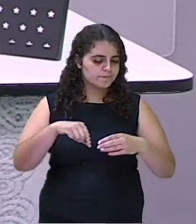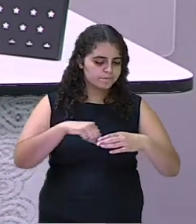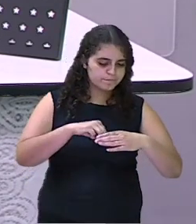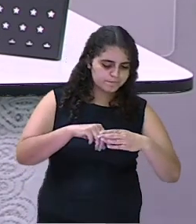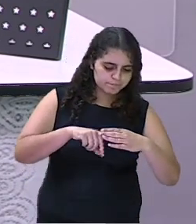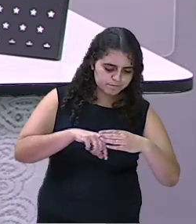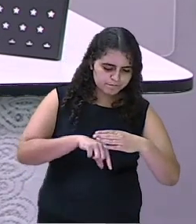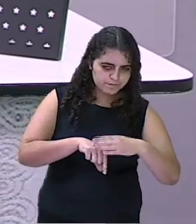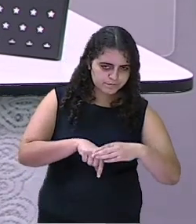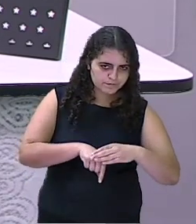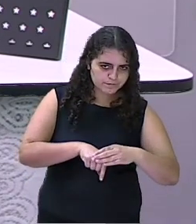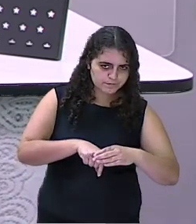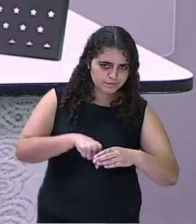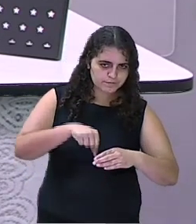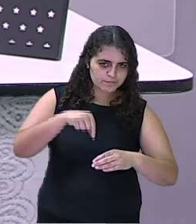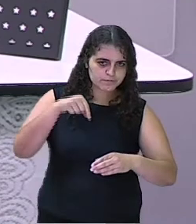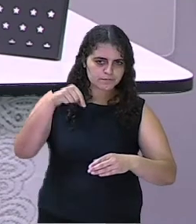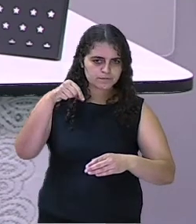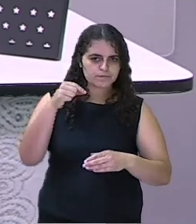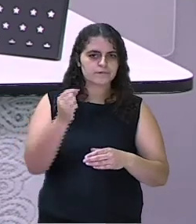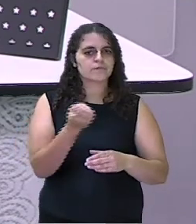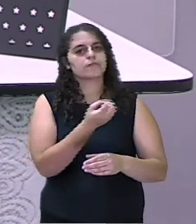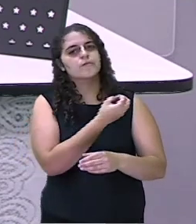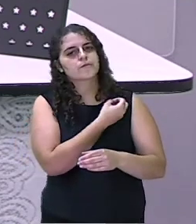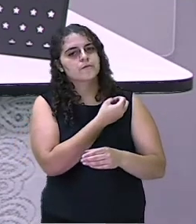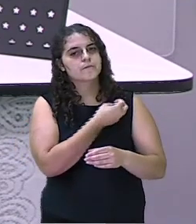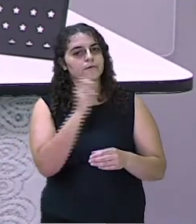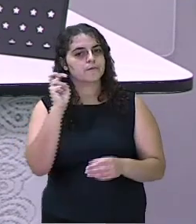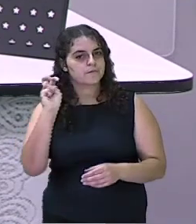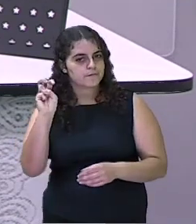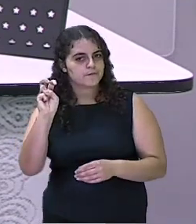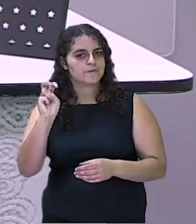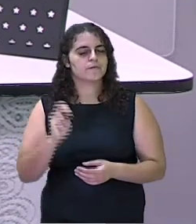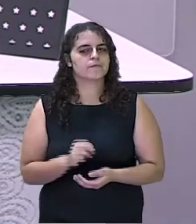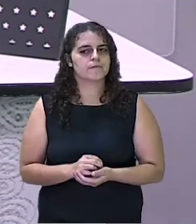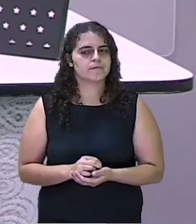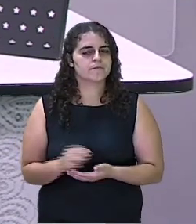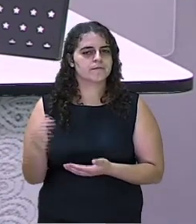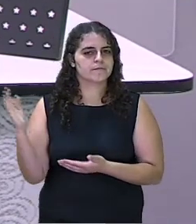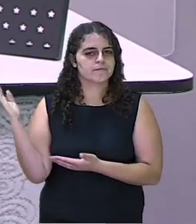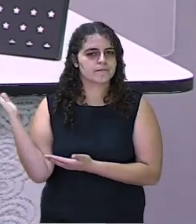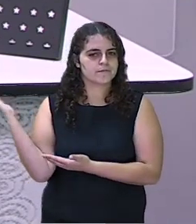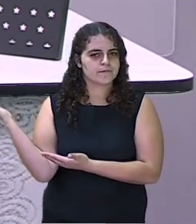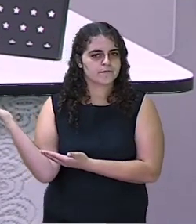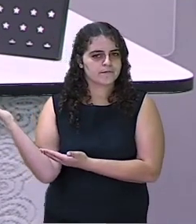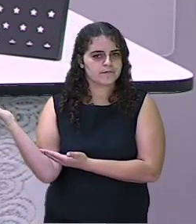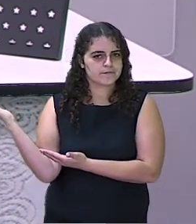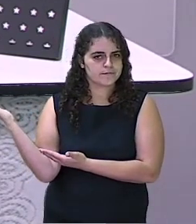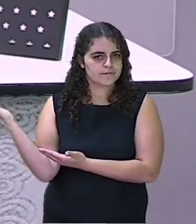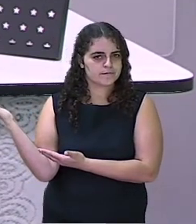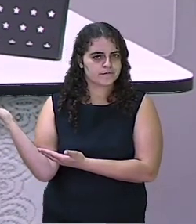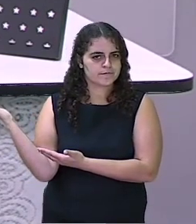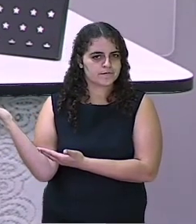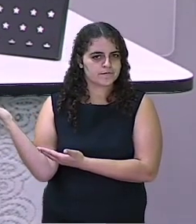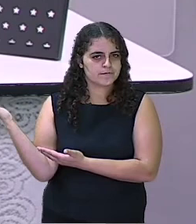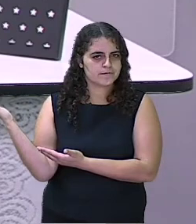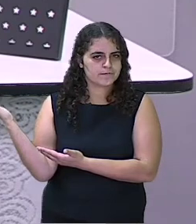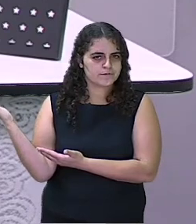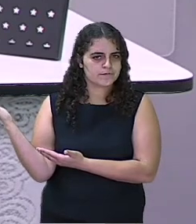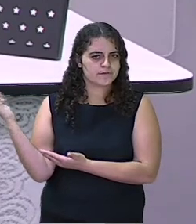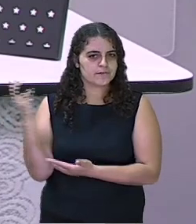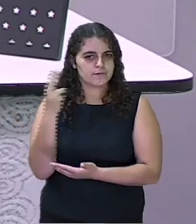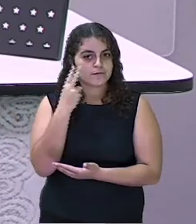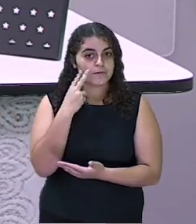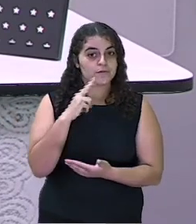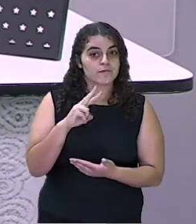sorteio. Número 5. Envelope de número 5. Vamos